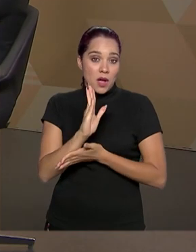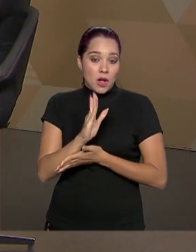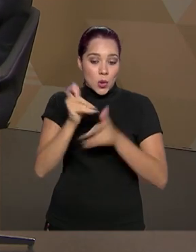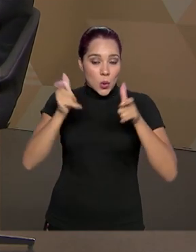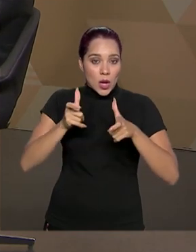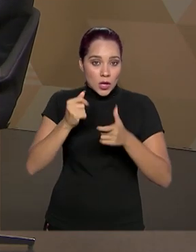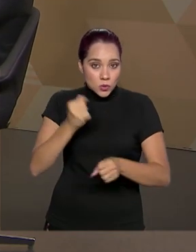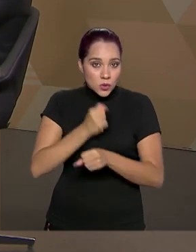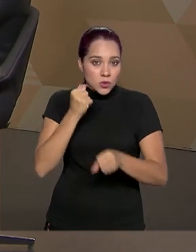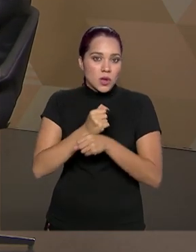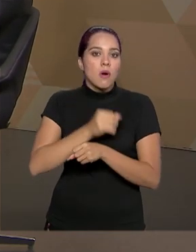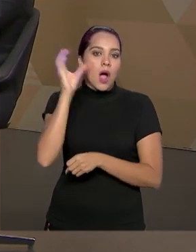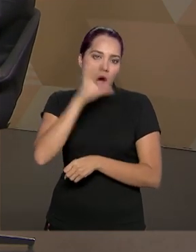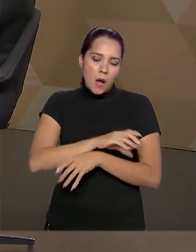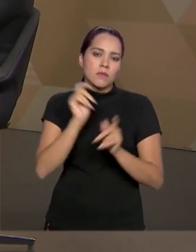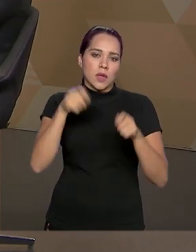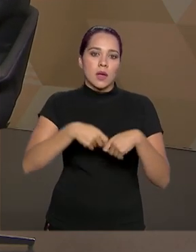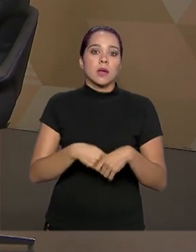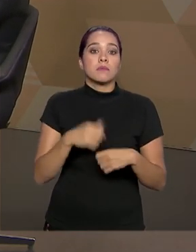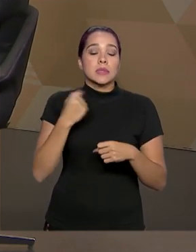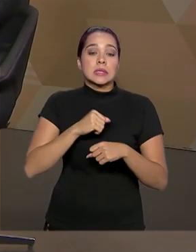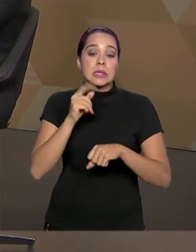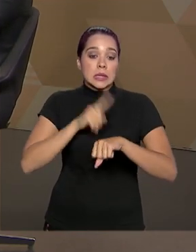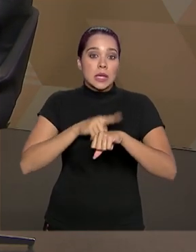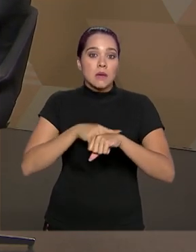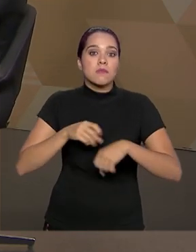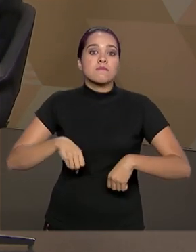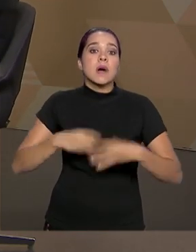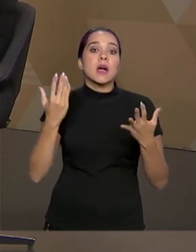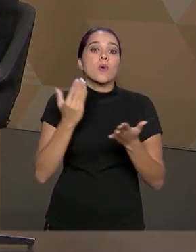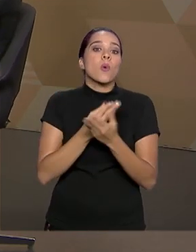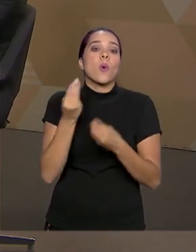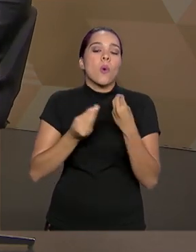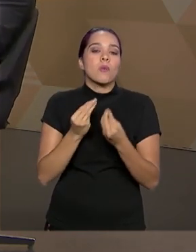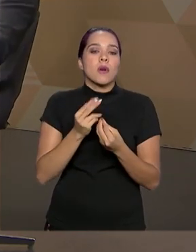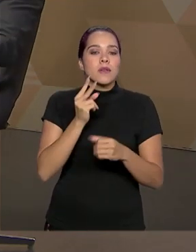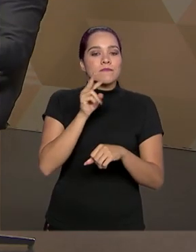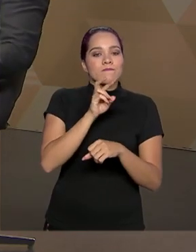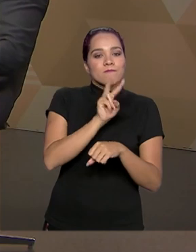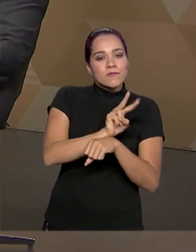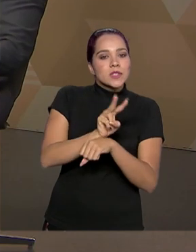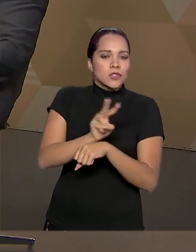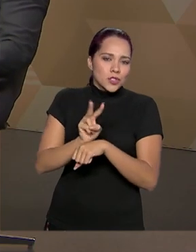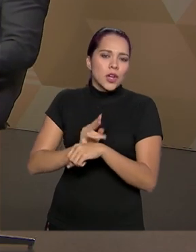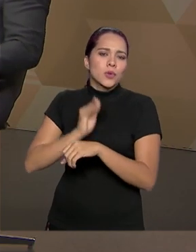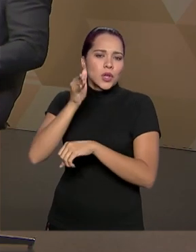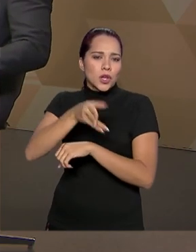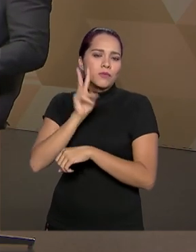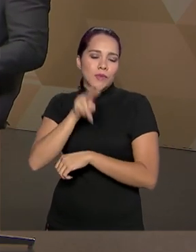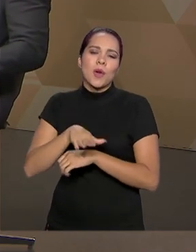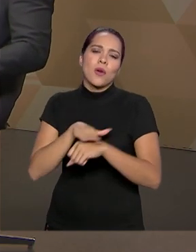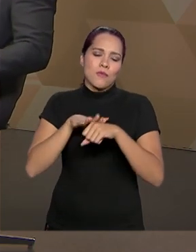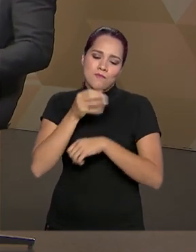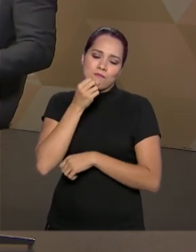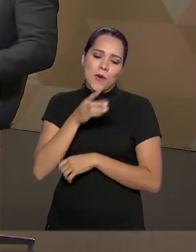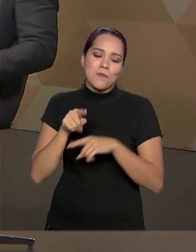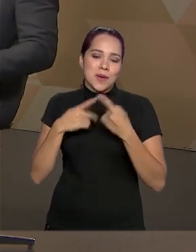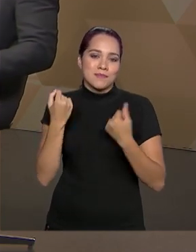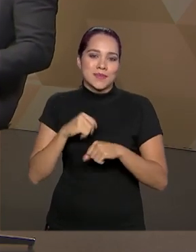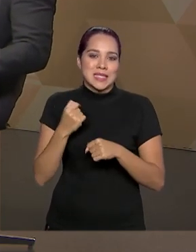rápido. Agora, eu tenho que gastar bastante tempo visitando as minas, vendo como é que está a sociedade. Fiscalizando, né, diretor? Exatamente. Olha, a conversa está boa, mas